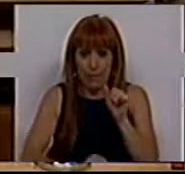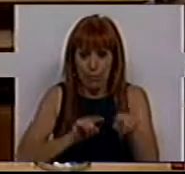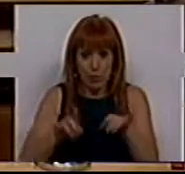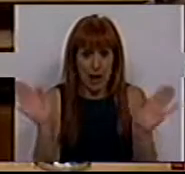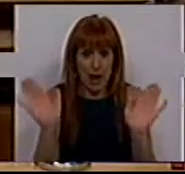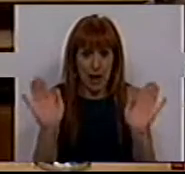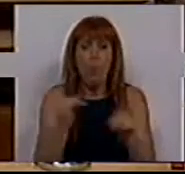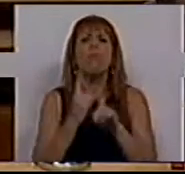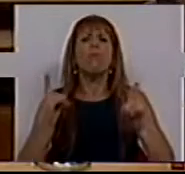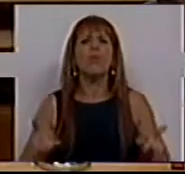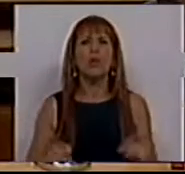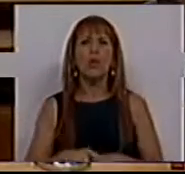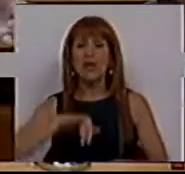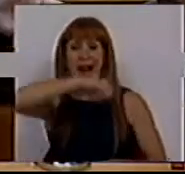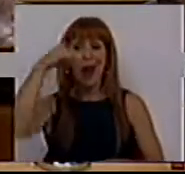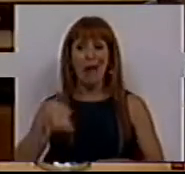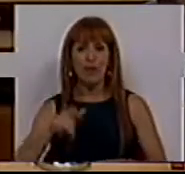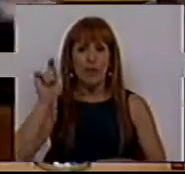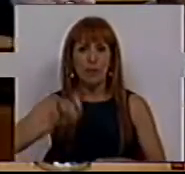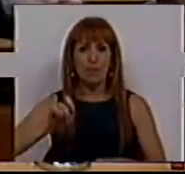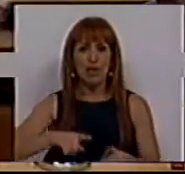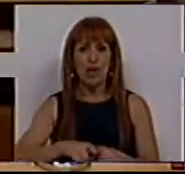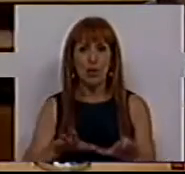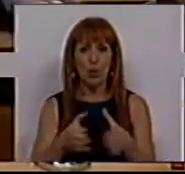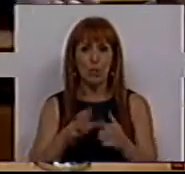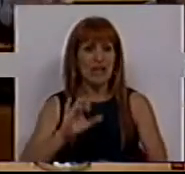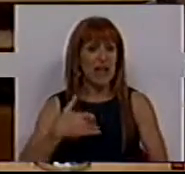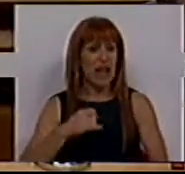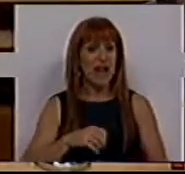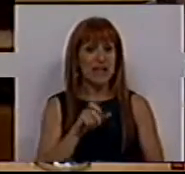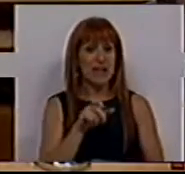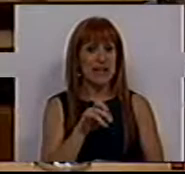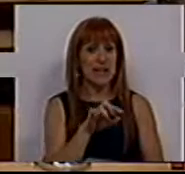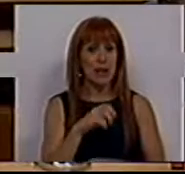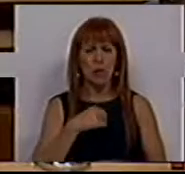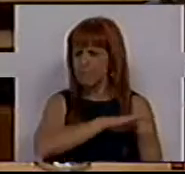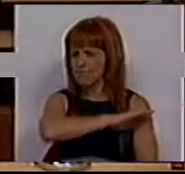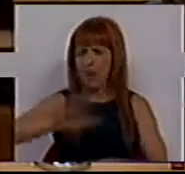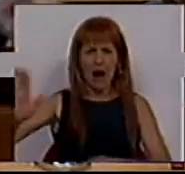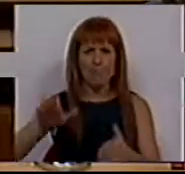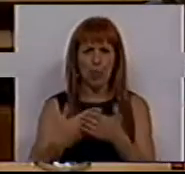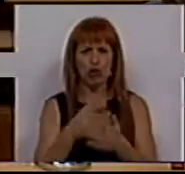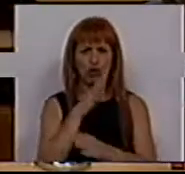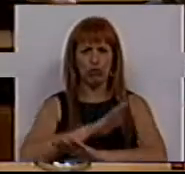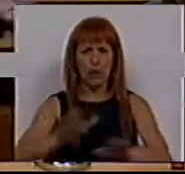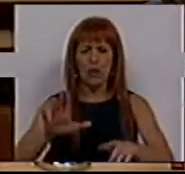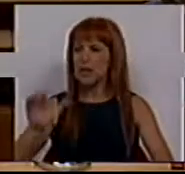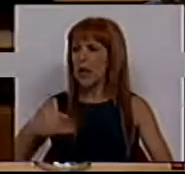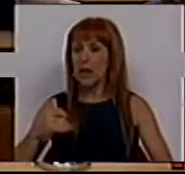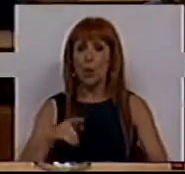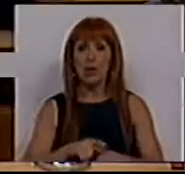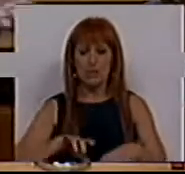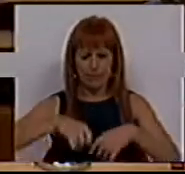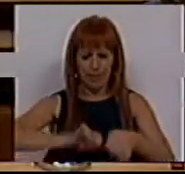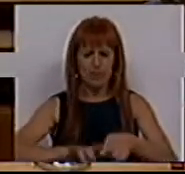política, porque a vice-presidente da bancada do CDS, Cecília Meireles, já arrasou a proposta. Portanto, o CDS já